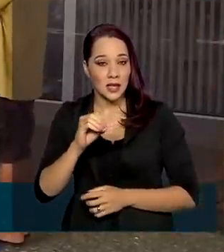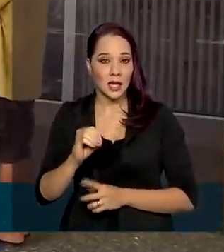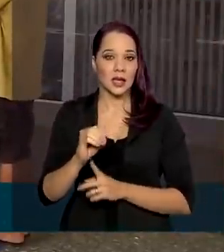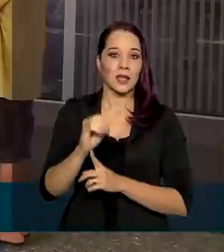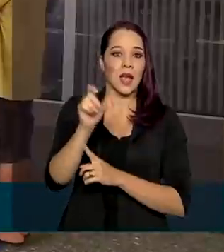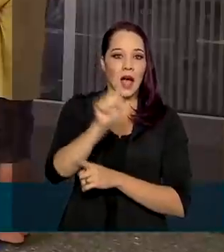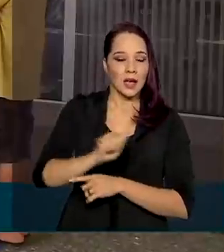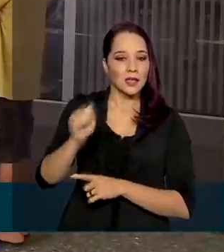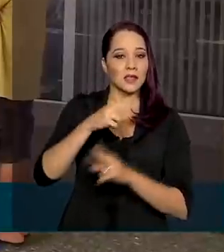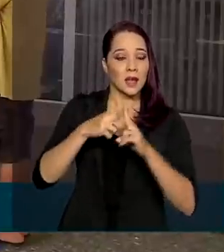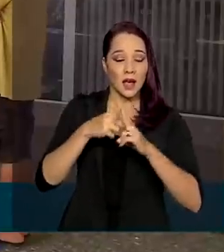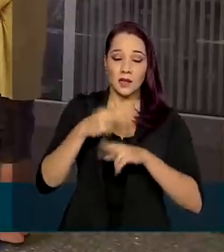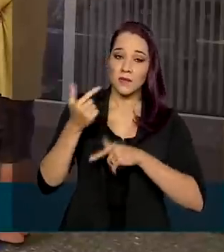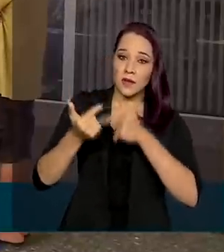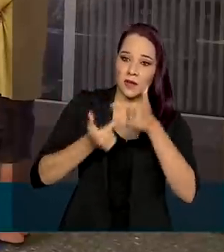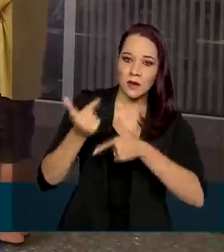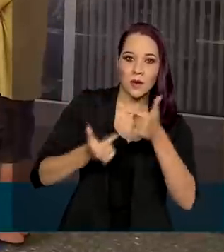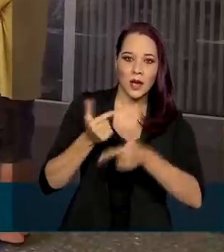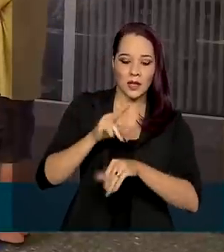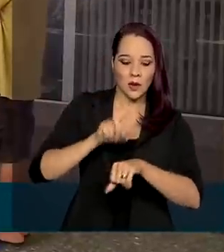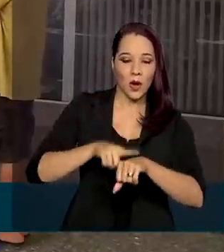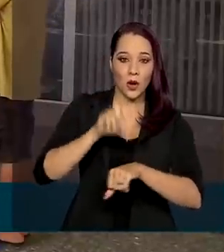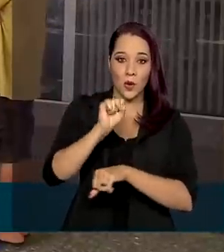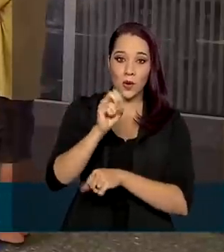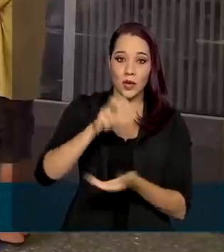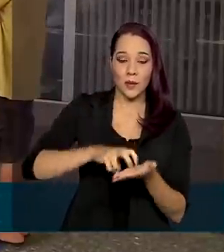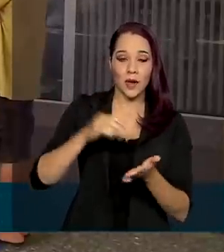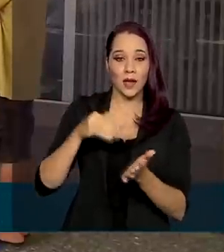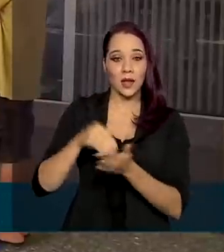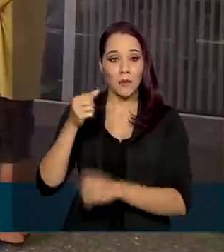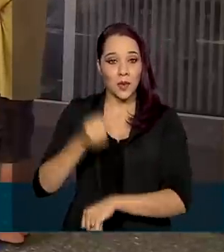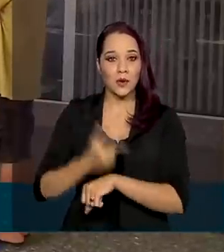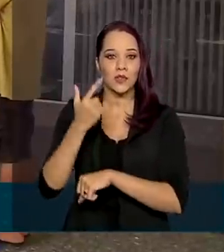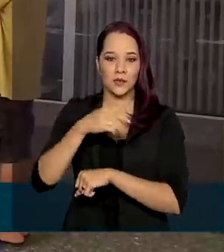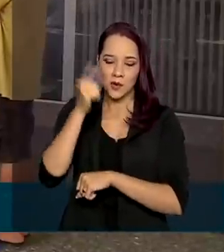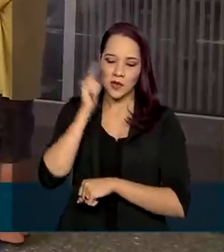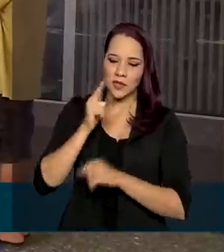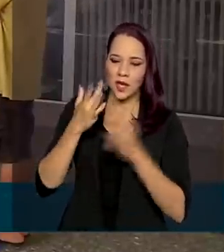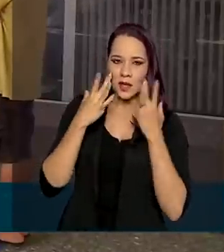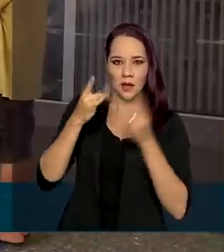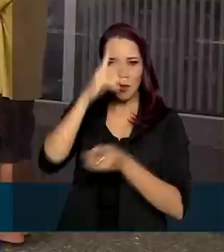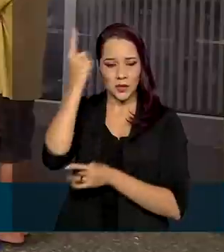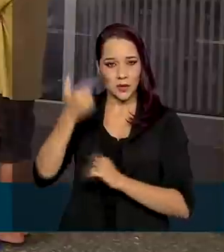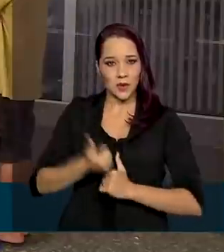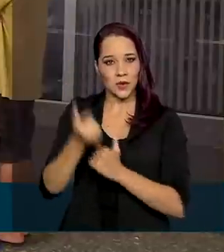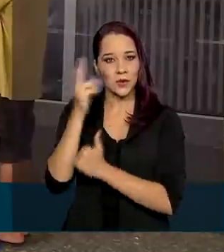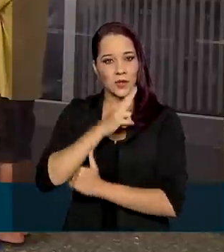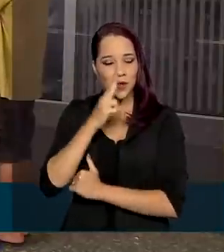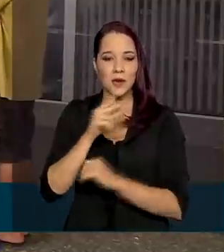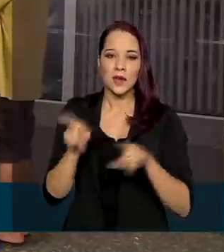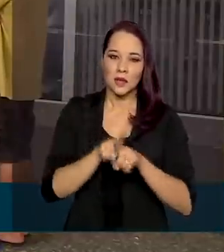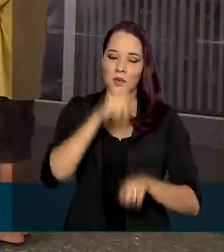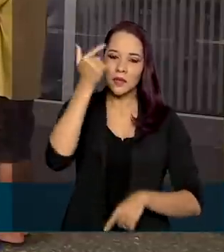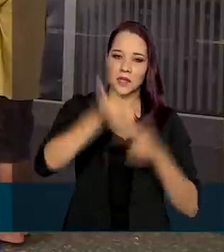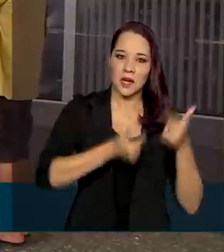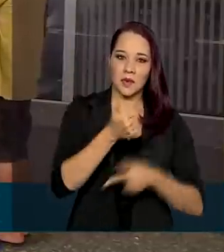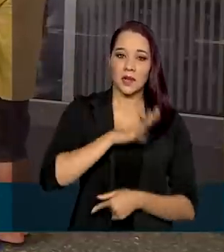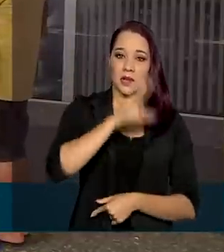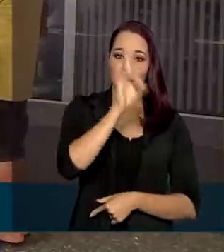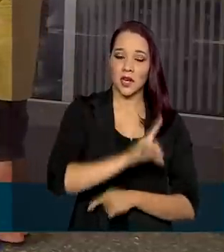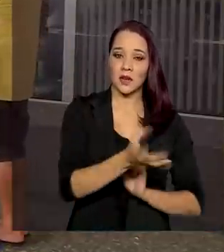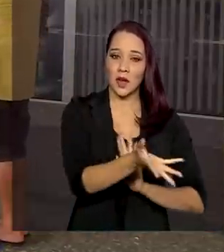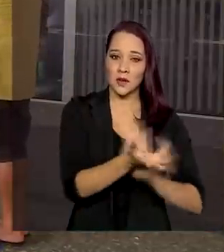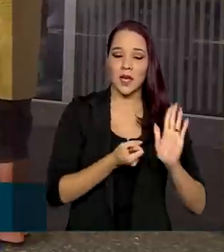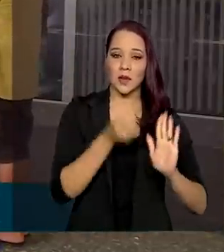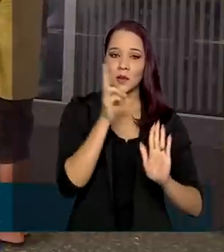funcionar em todo o Brasil das 8 horas da manhã ao meio-dia para atender beneficiários do auxílio emergencial e também trabalhadores que têm direito ao